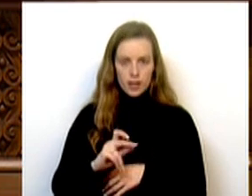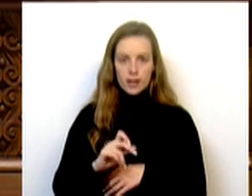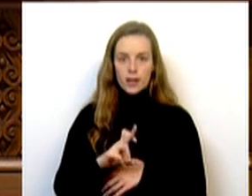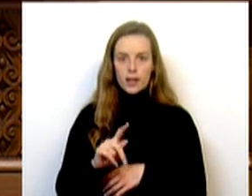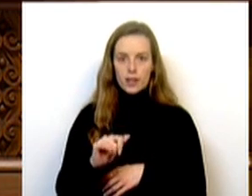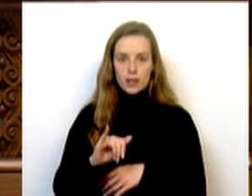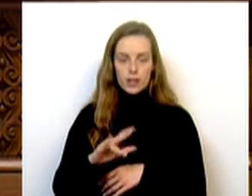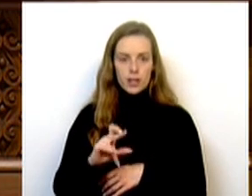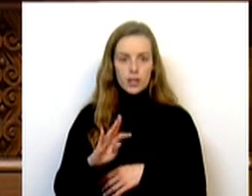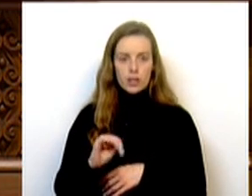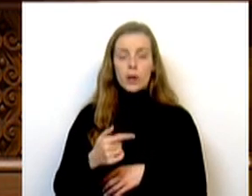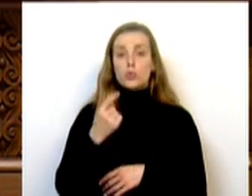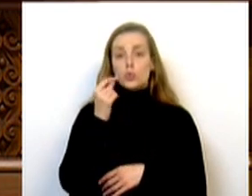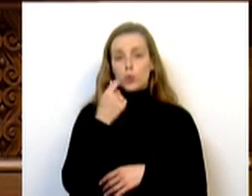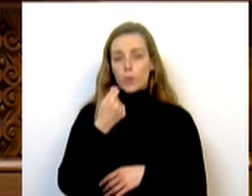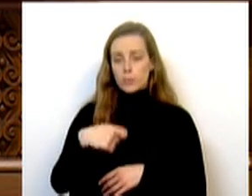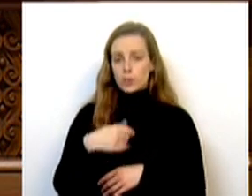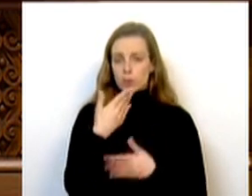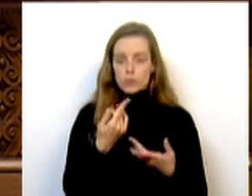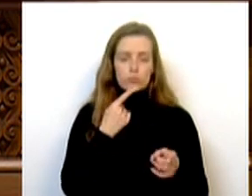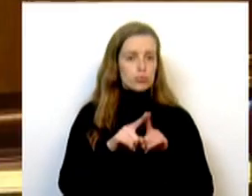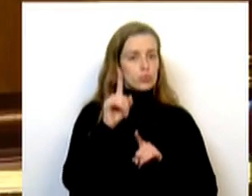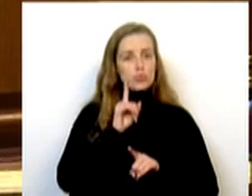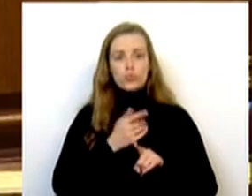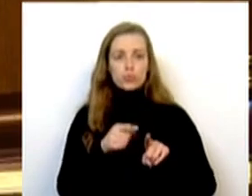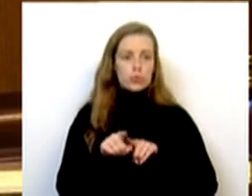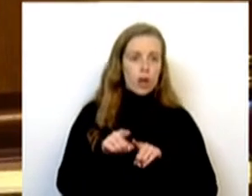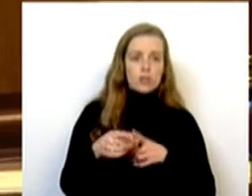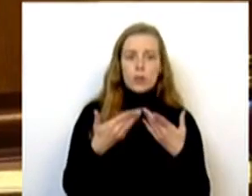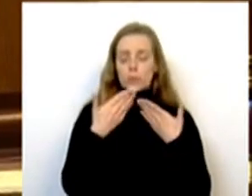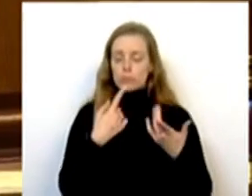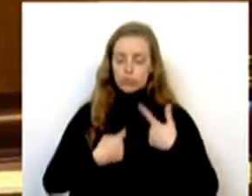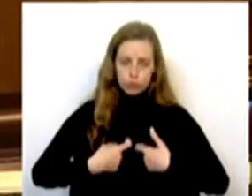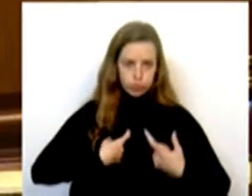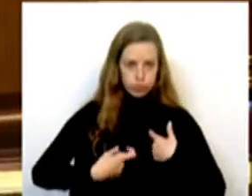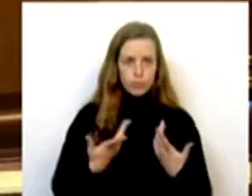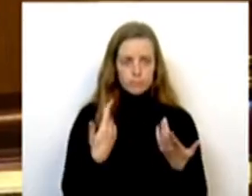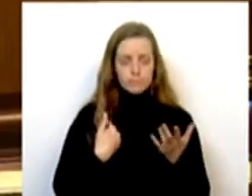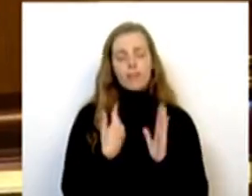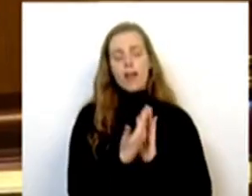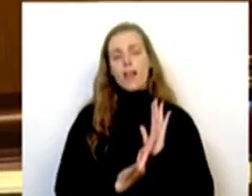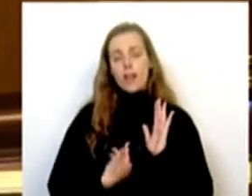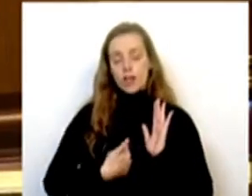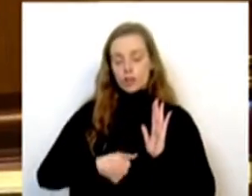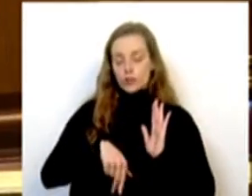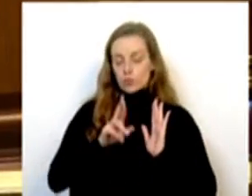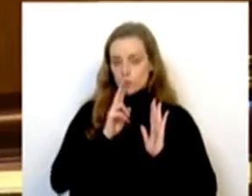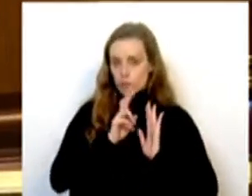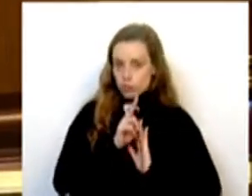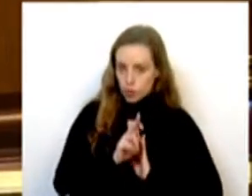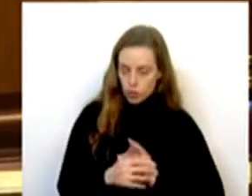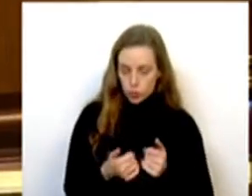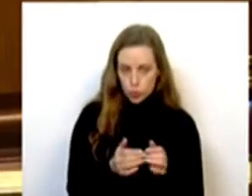Muito obrigada, Sr. Presidente, Sras. e Srs. Deputados, muito obrigada pelas vossas questões, que nas minhas notas procurarei responder.